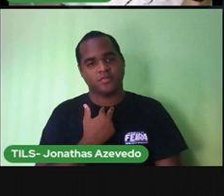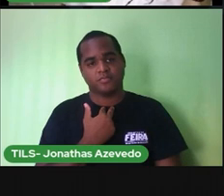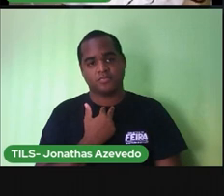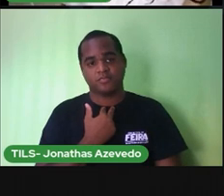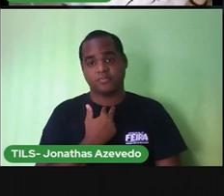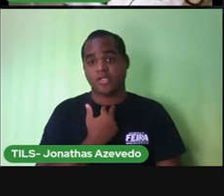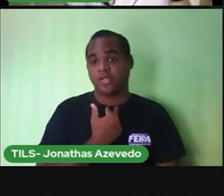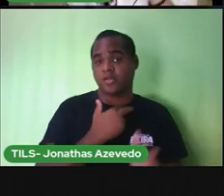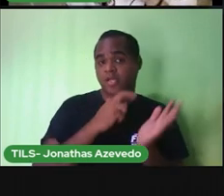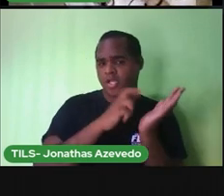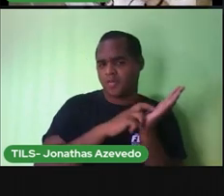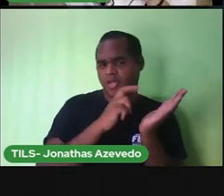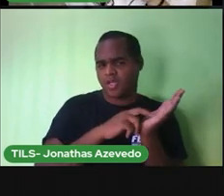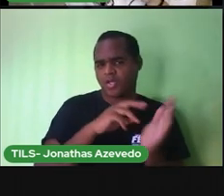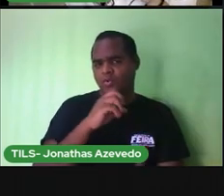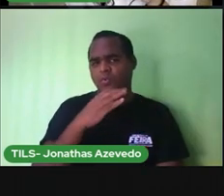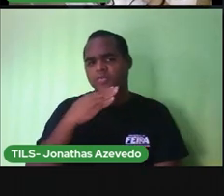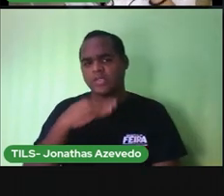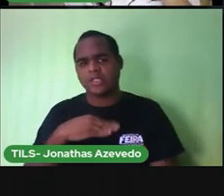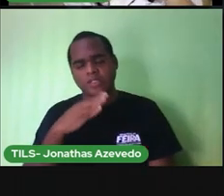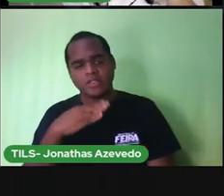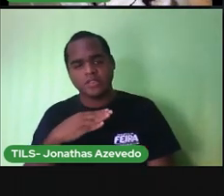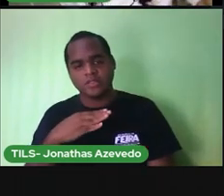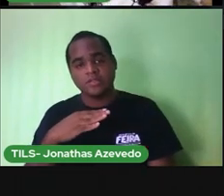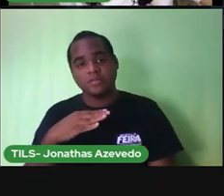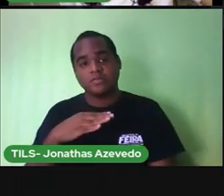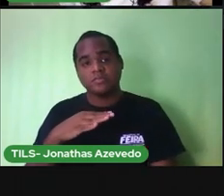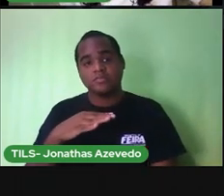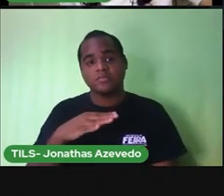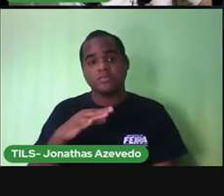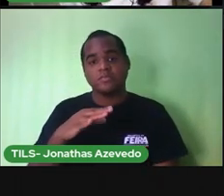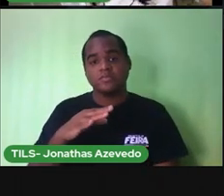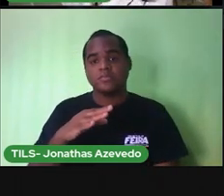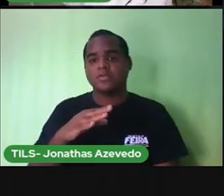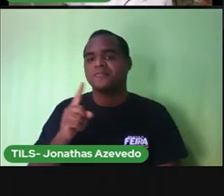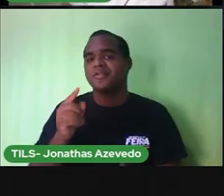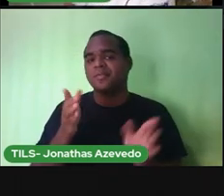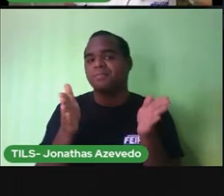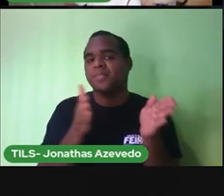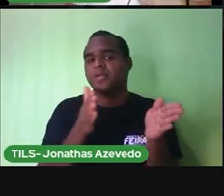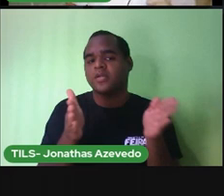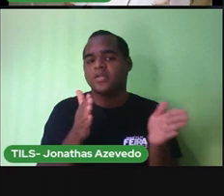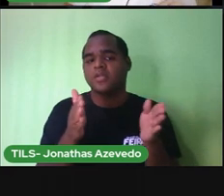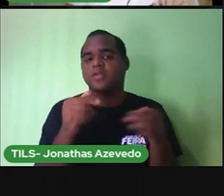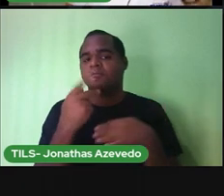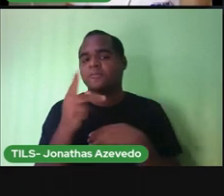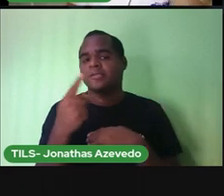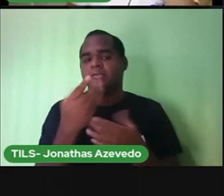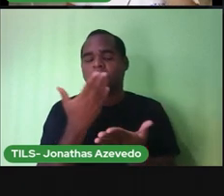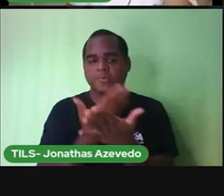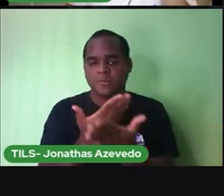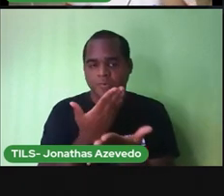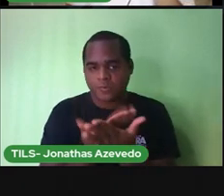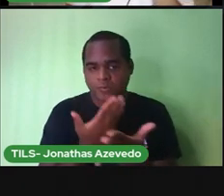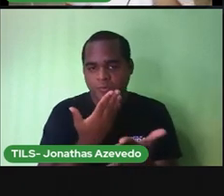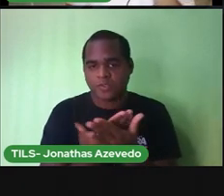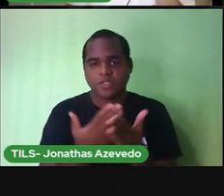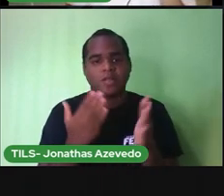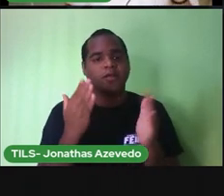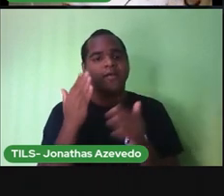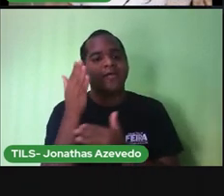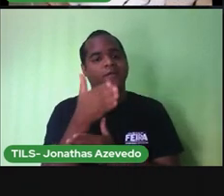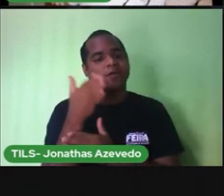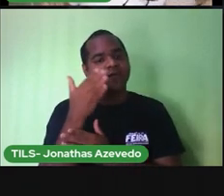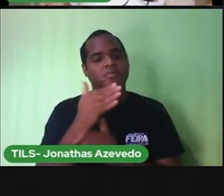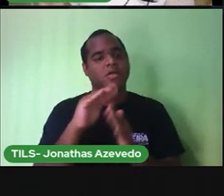pela manhã ou pela tarde? Qual é o período do dia em que você frequenta a